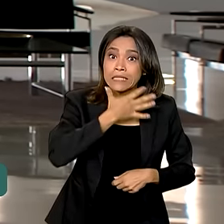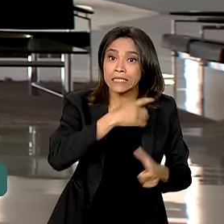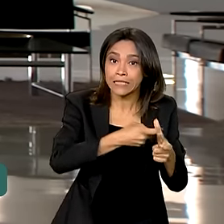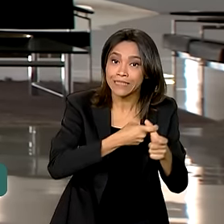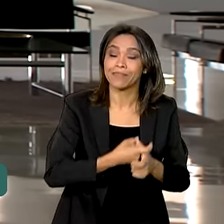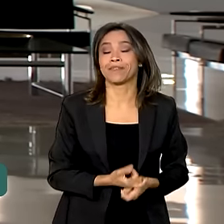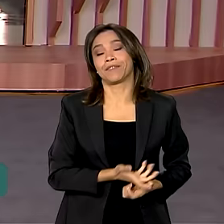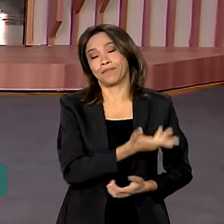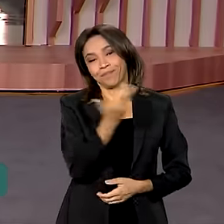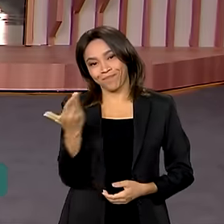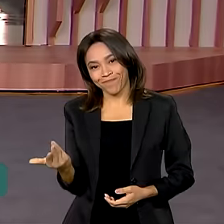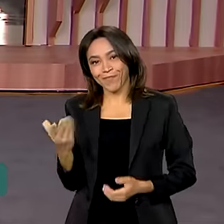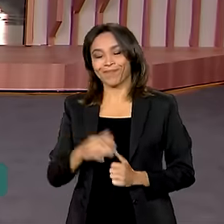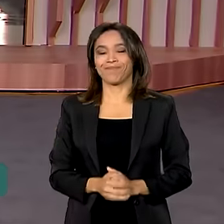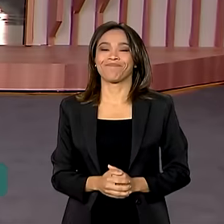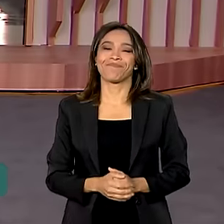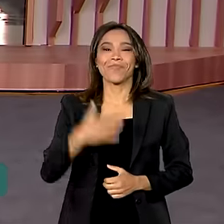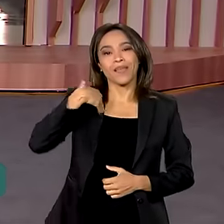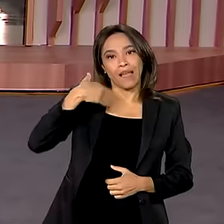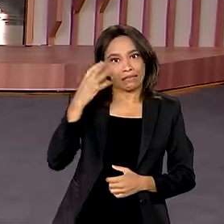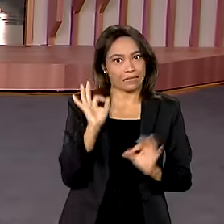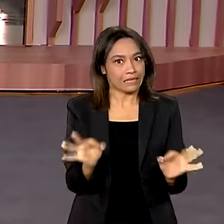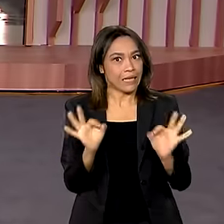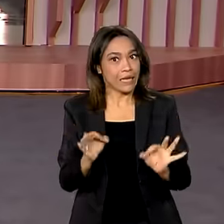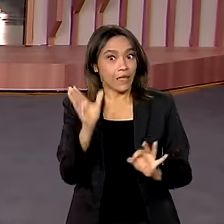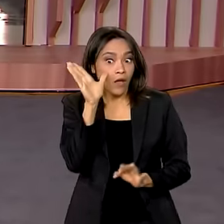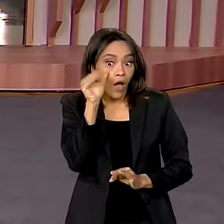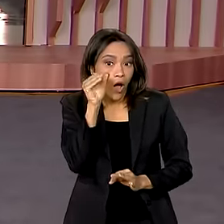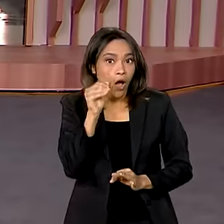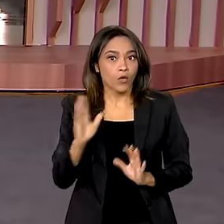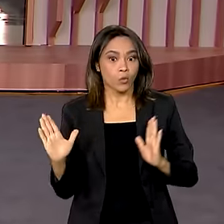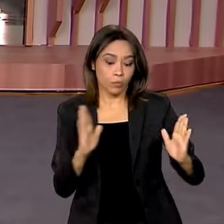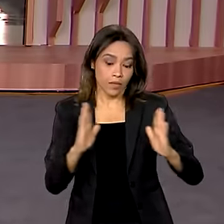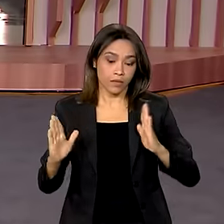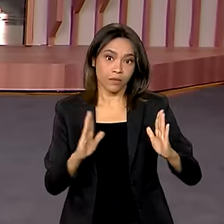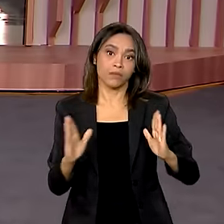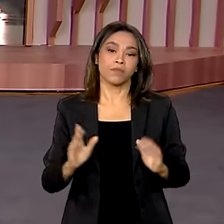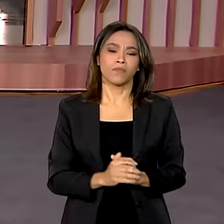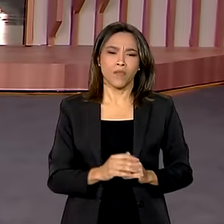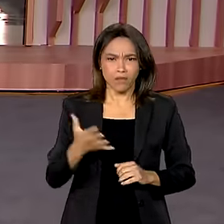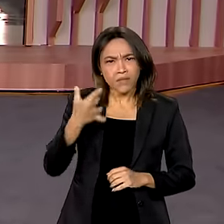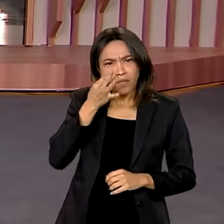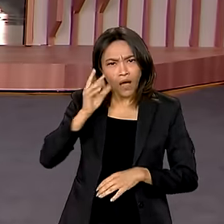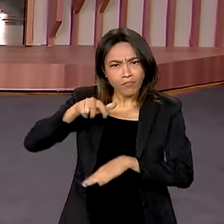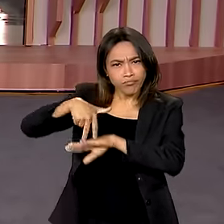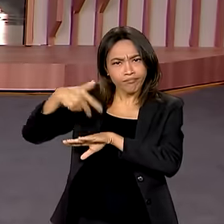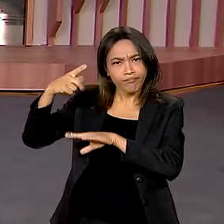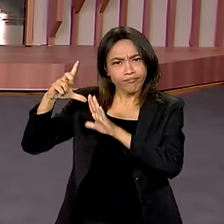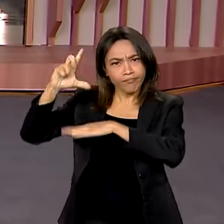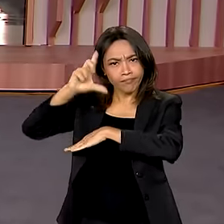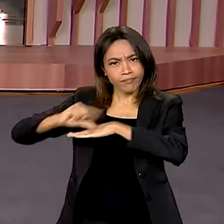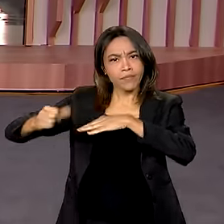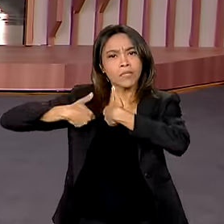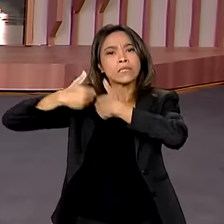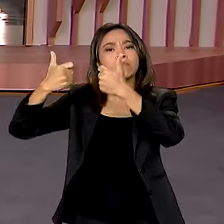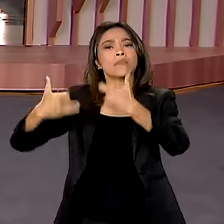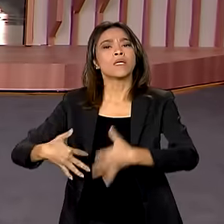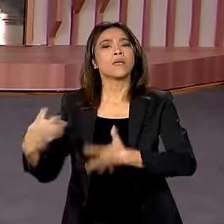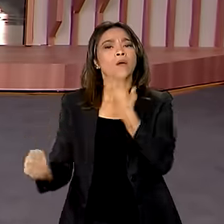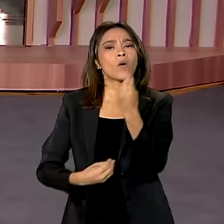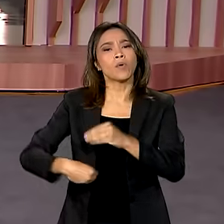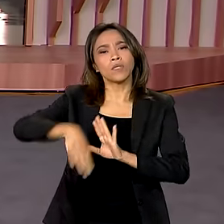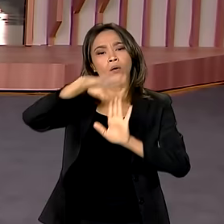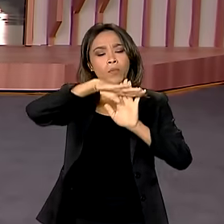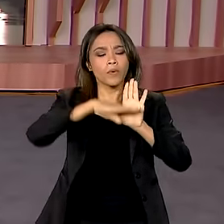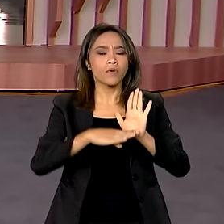Volto com você, Renata. Tá certo, Jéssica. É bom ficar de olho aí no prazo, né? Jéssica, você está aí no Palácio do Planalto. Conta pra gente como é que está a programação do dia e da semana